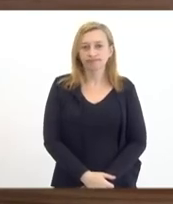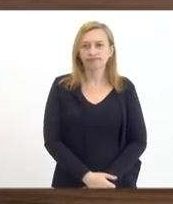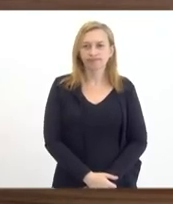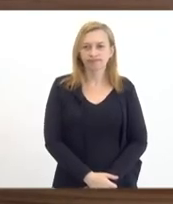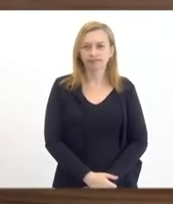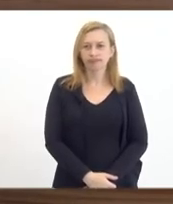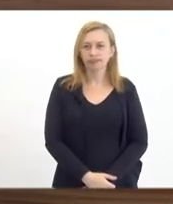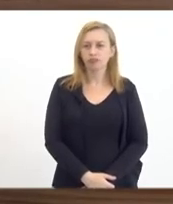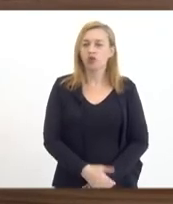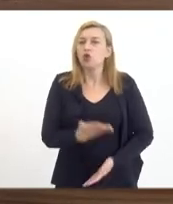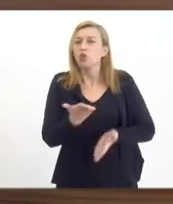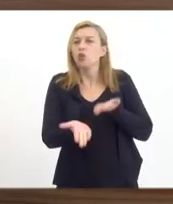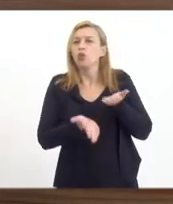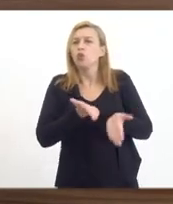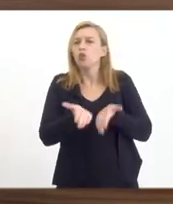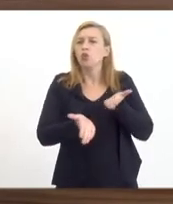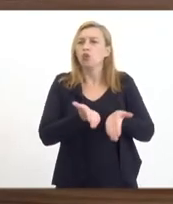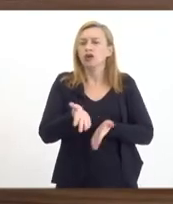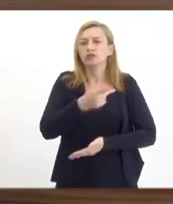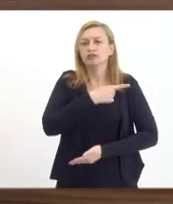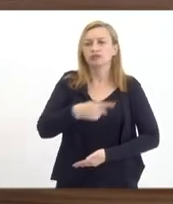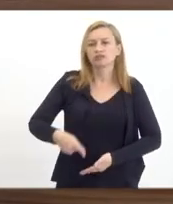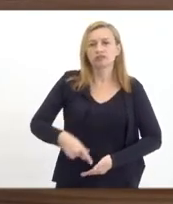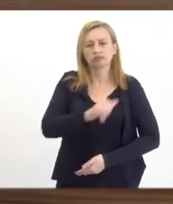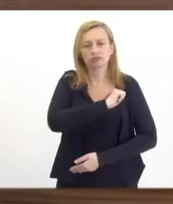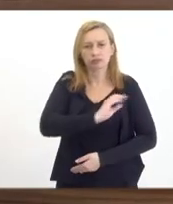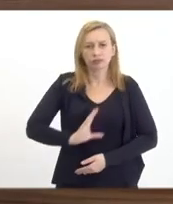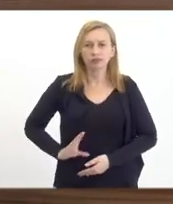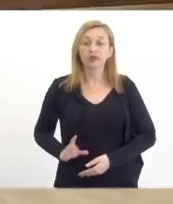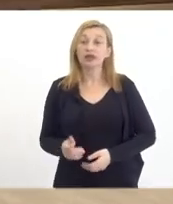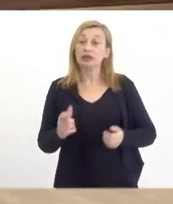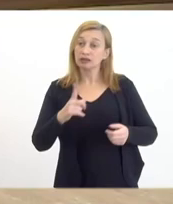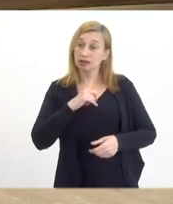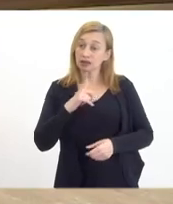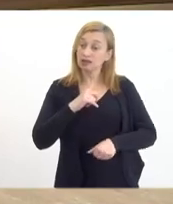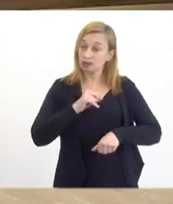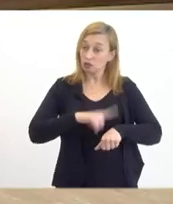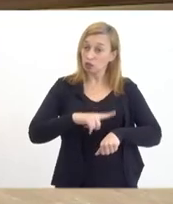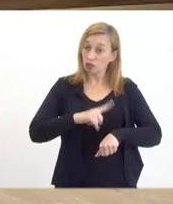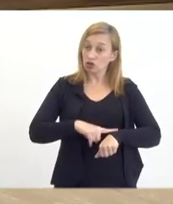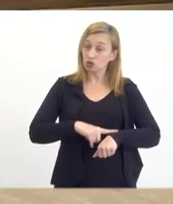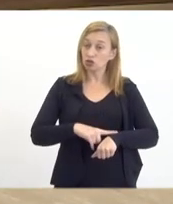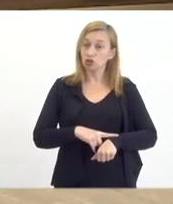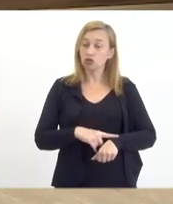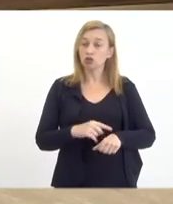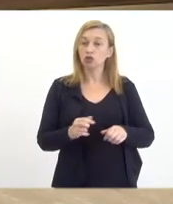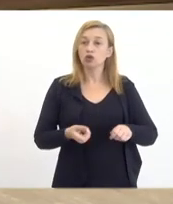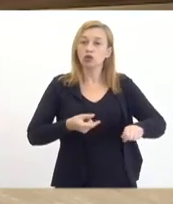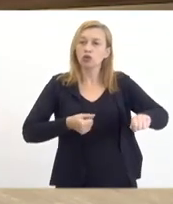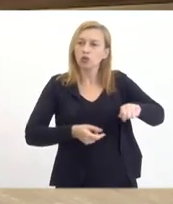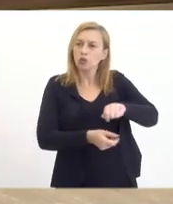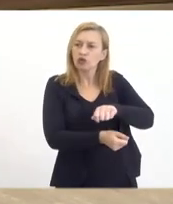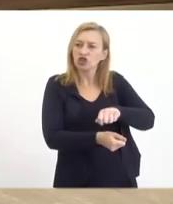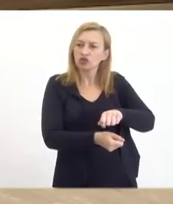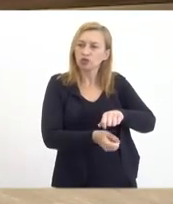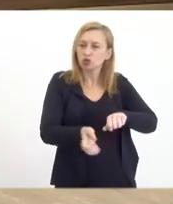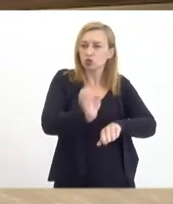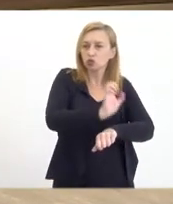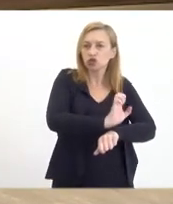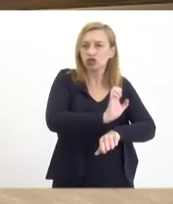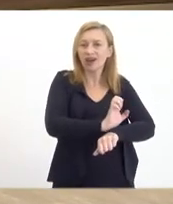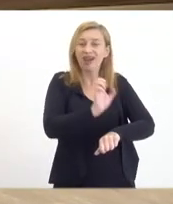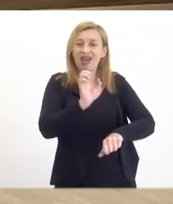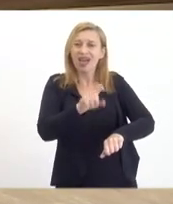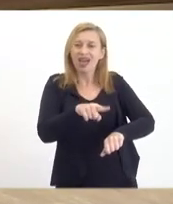O cuidado que o presidente André Siciliano está tendo nesse momento com o Fundo Soberano é justamente